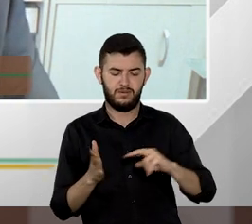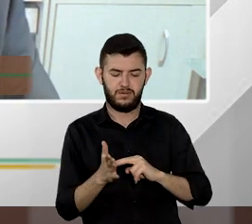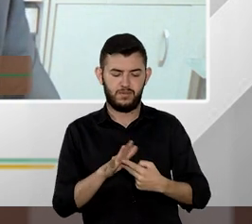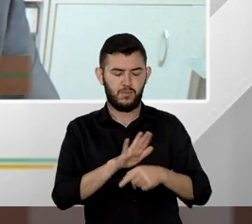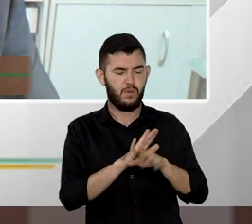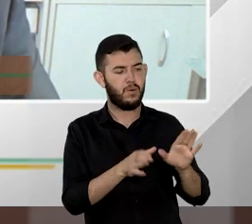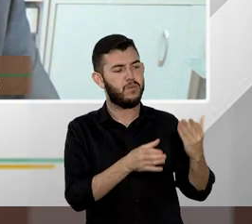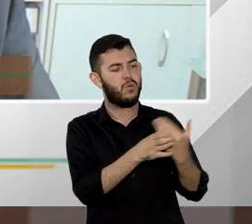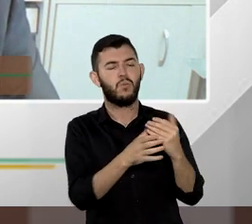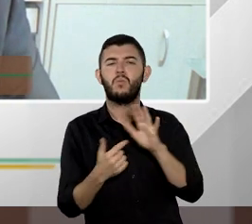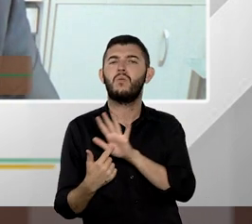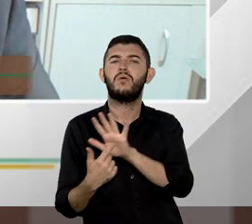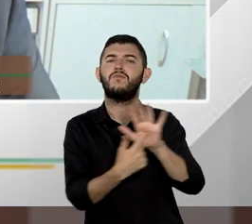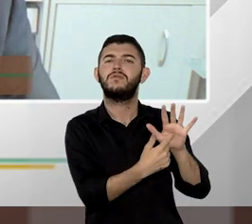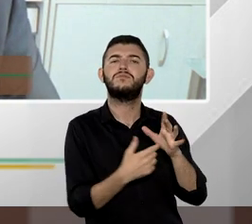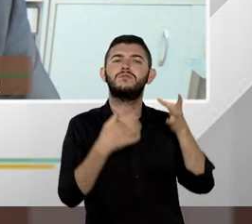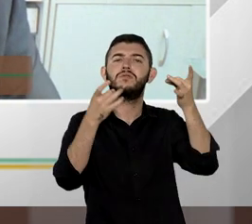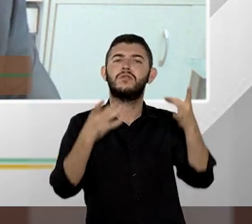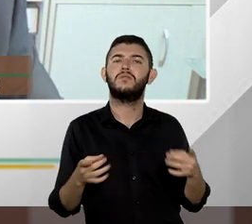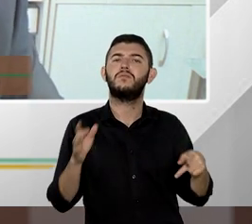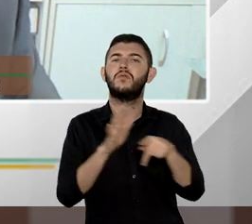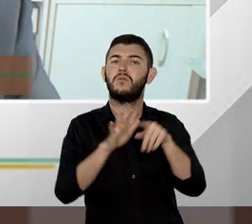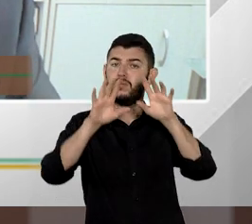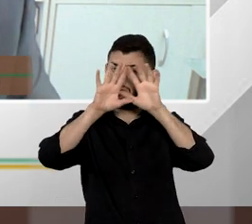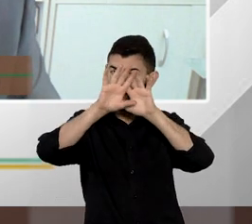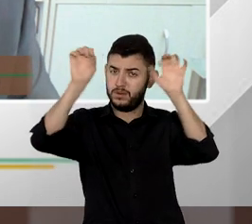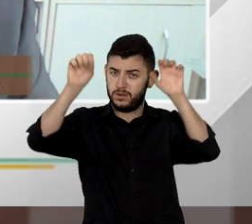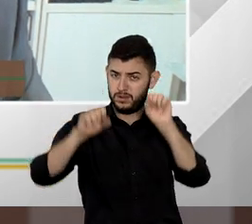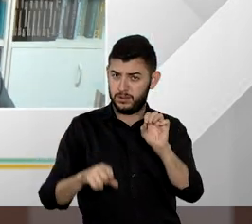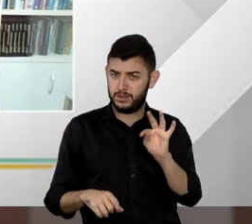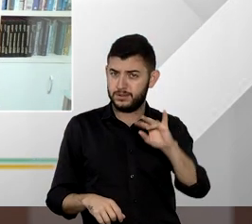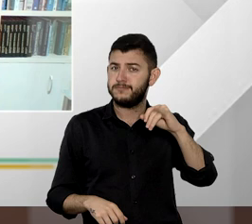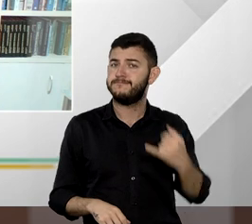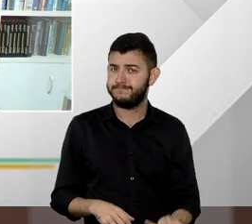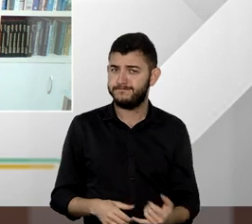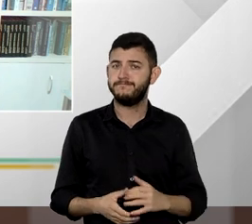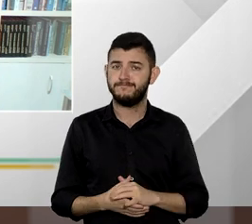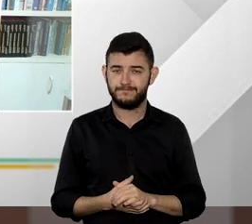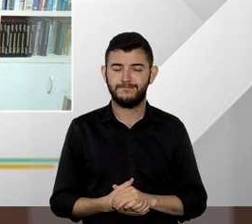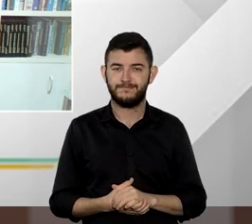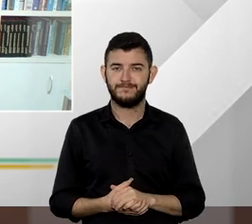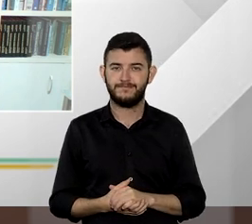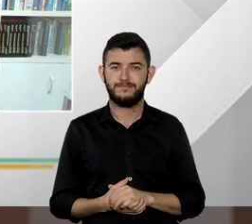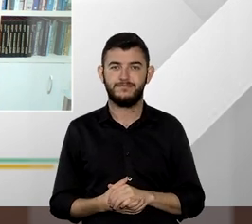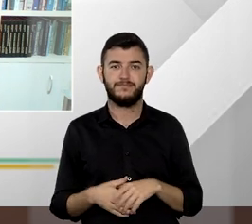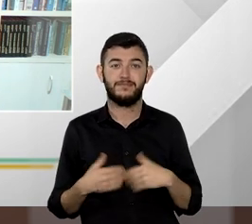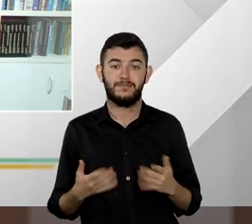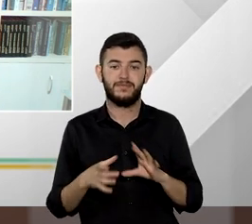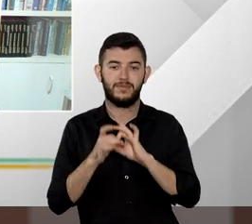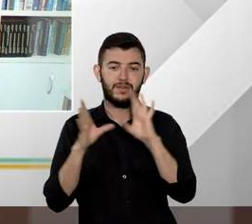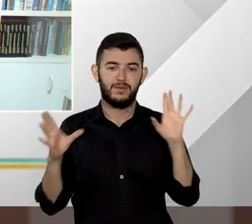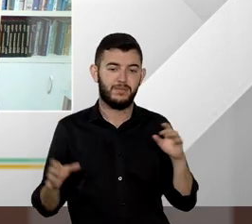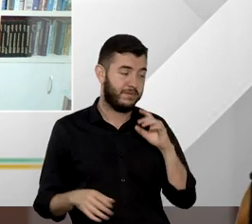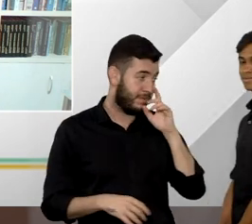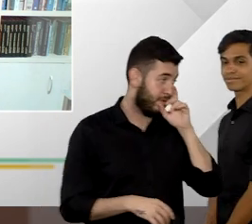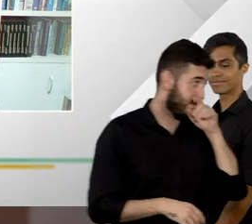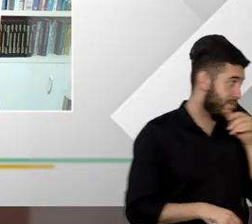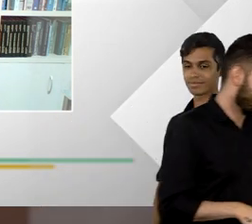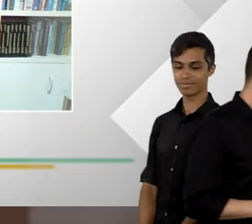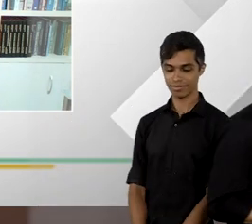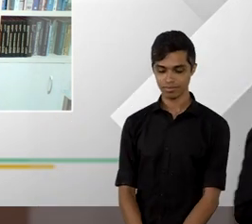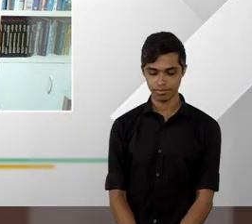dessa manifestação do STJ e para senhor absolutamente perfeito se me permite absolutamente